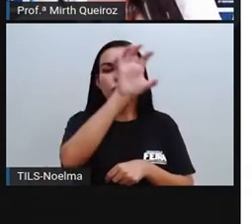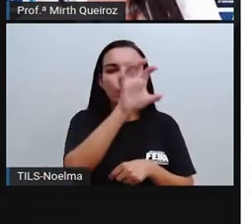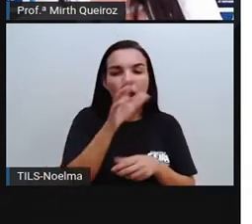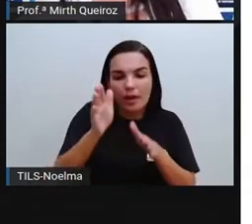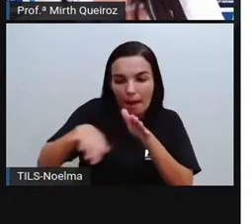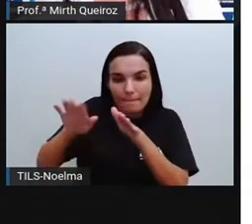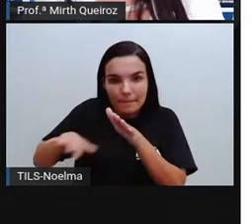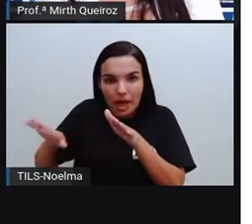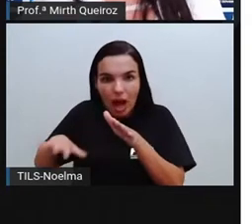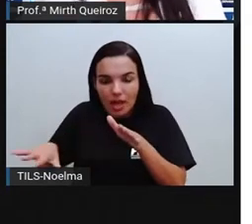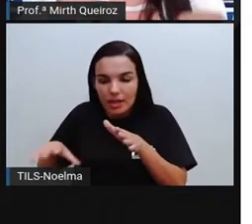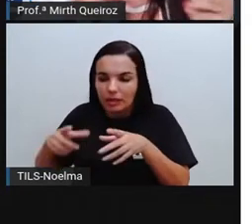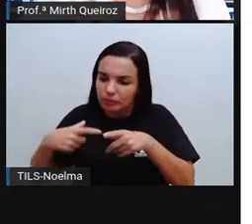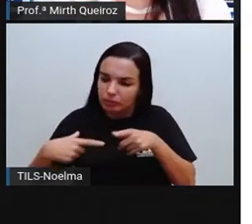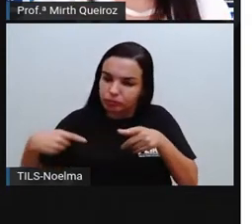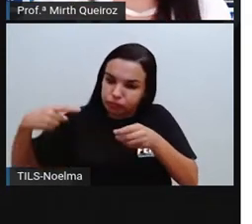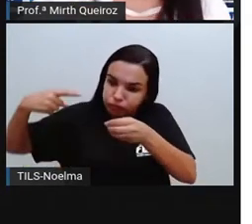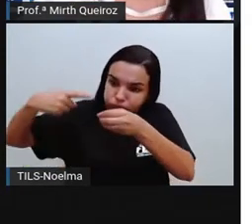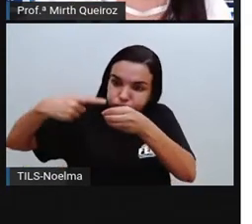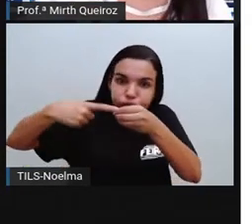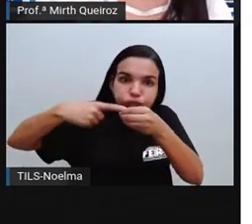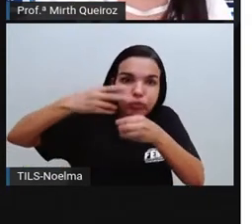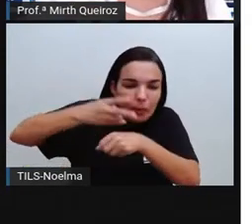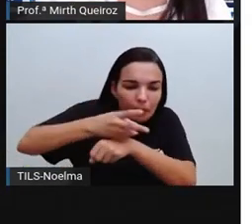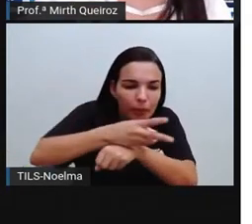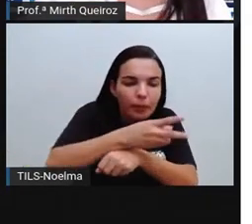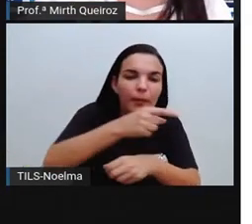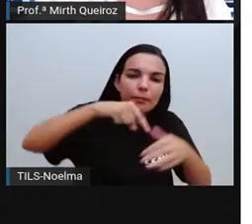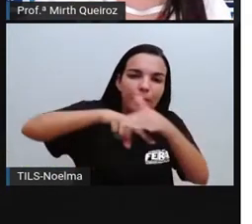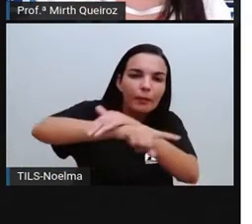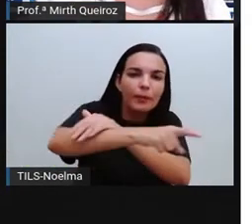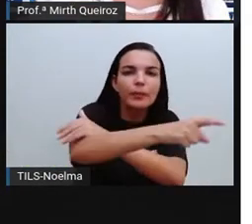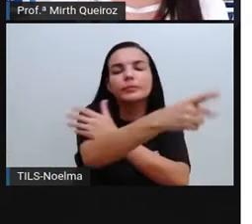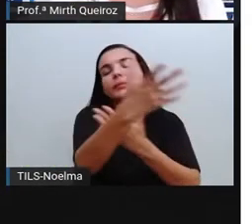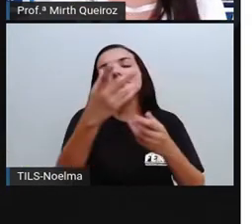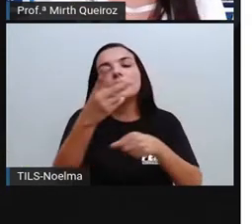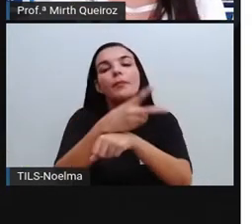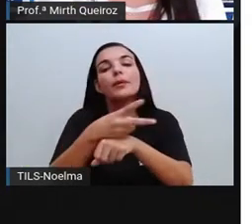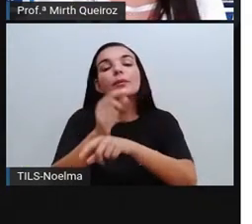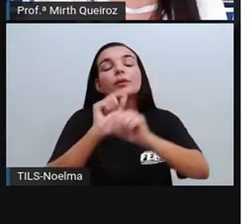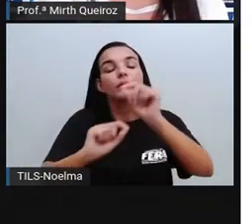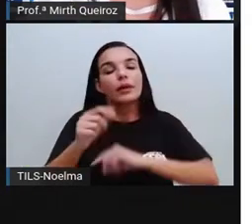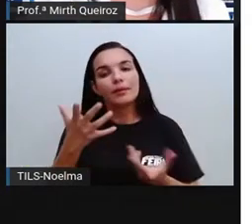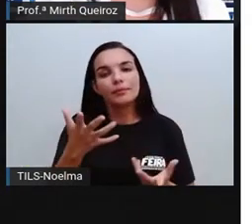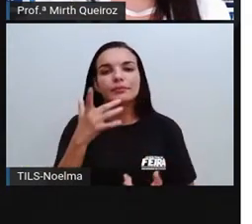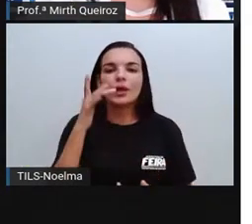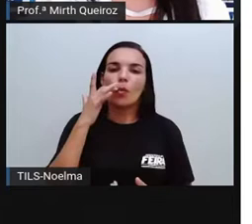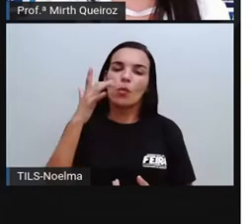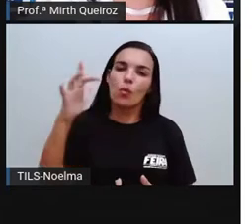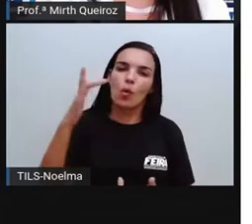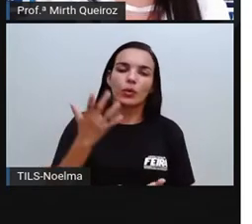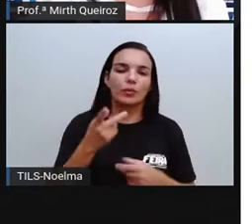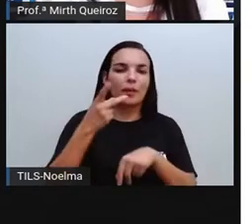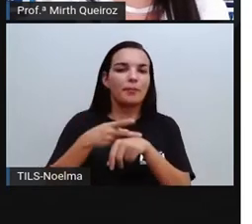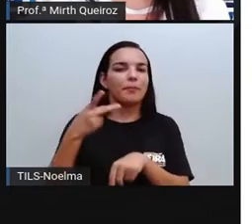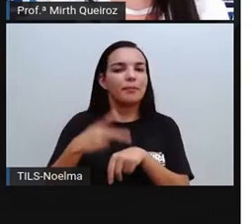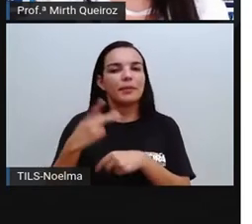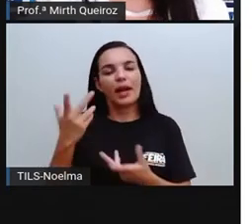litorâneas, né? E foram para o interior do Brasil. Em busca de quê? Em busca dessas pedras